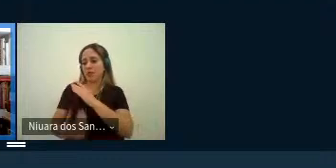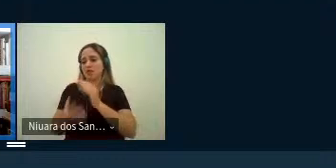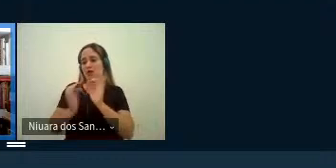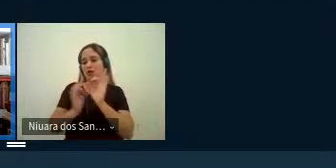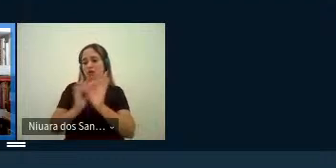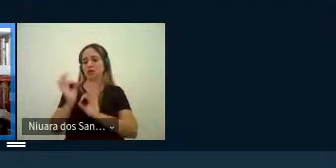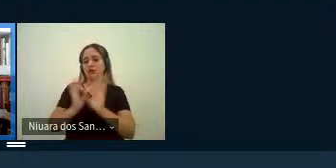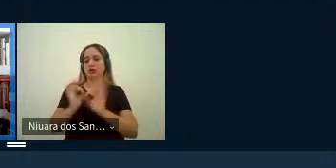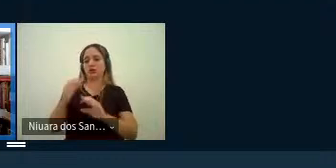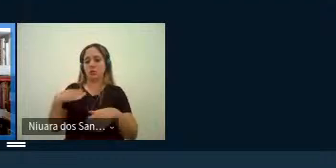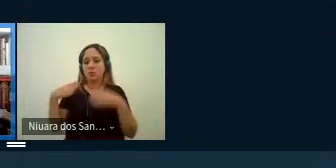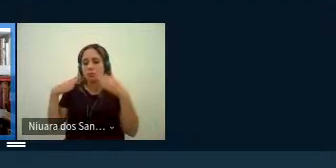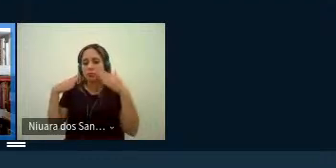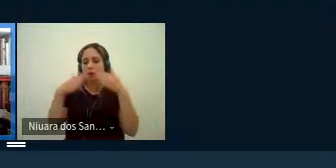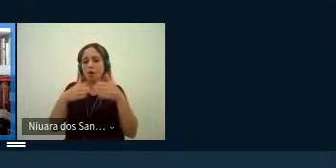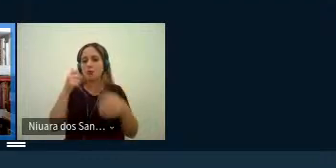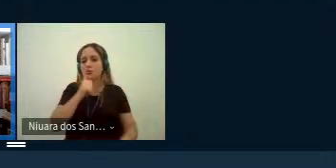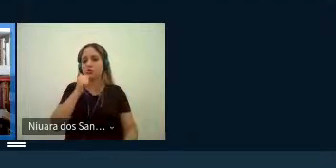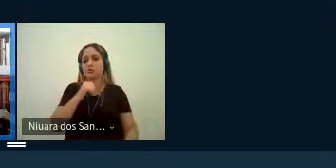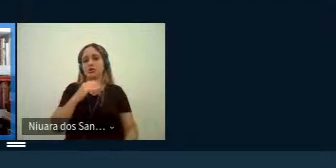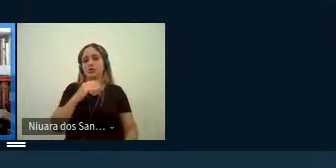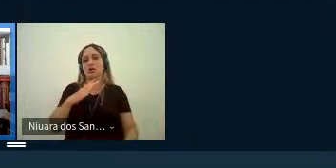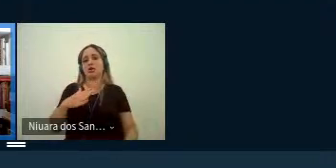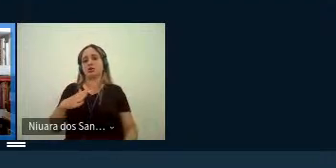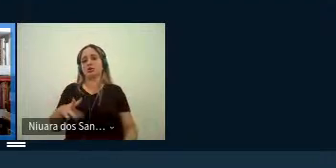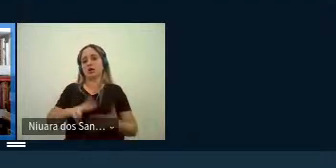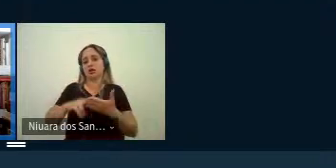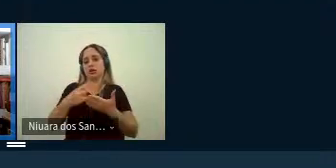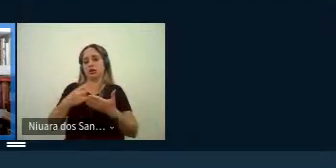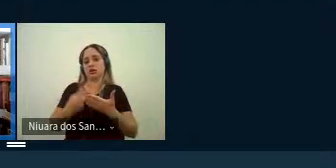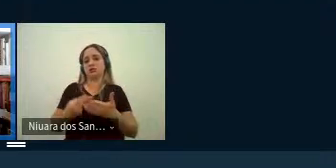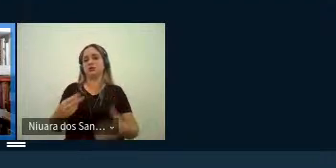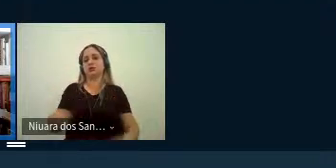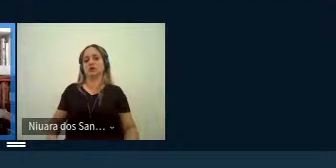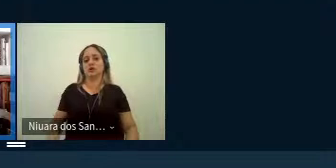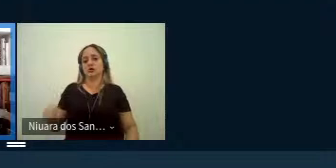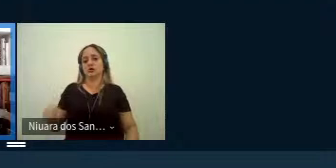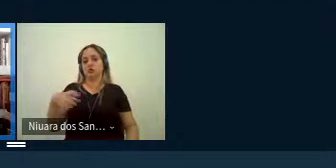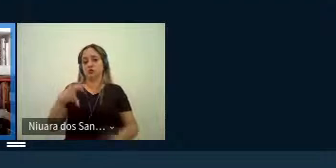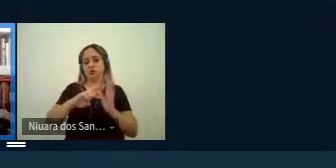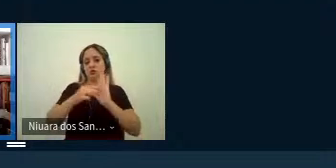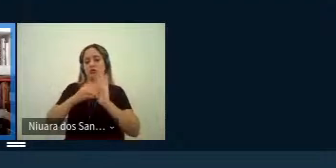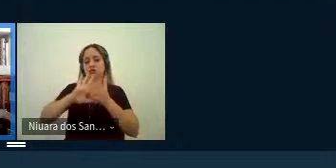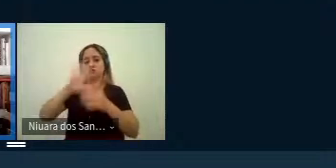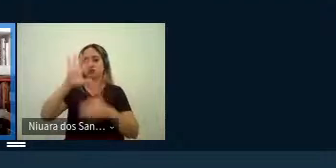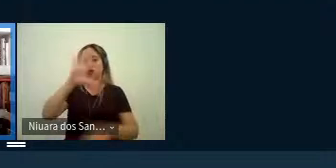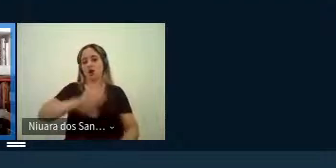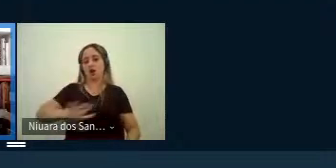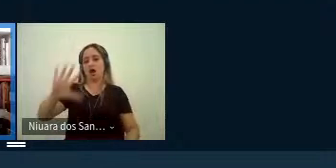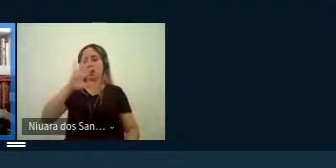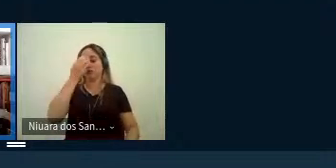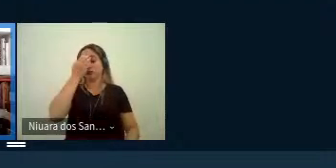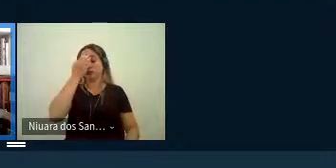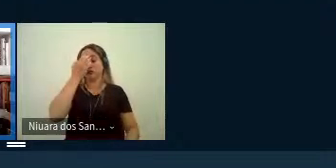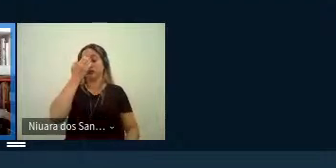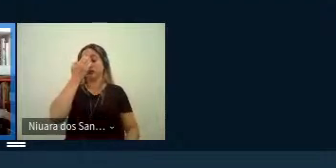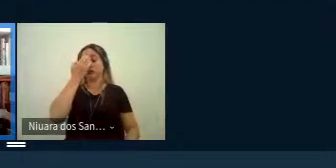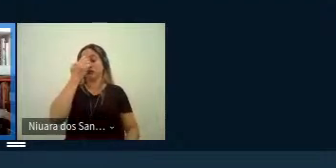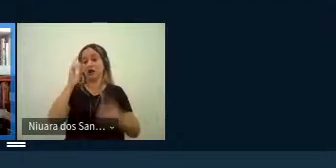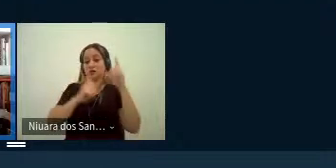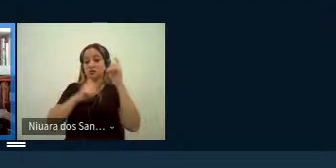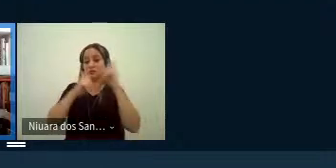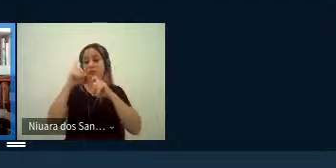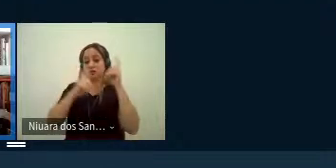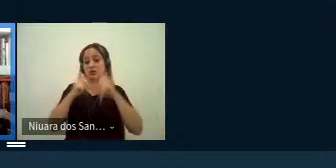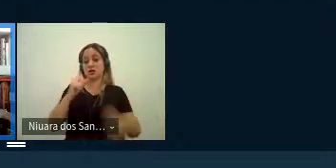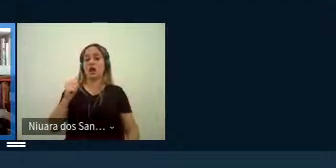a ofuscar as mulheres e tradutores tradutoras no sentido geral a referência de Simon a expressão as